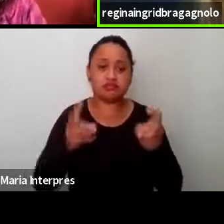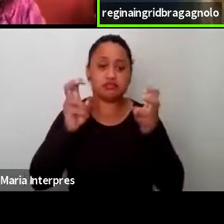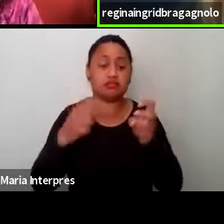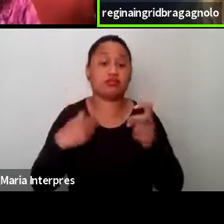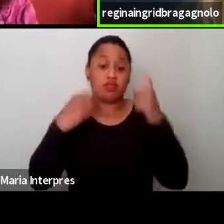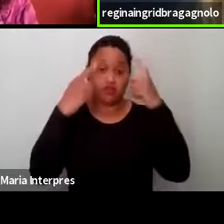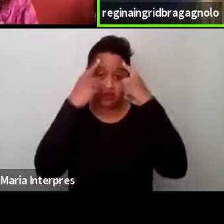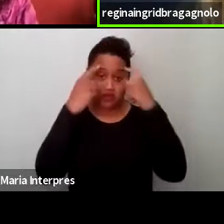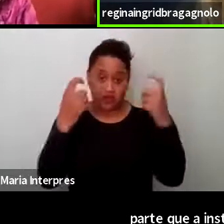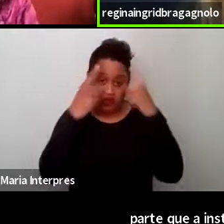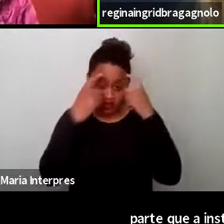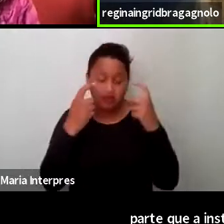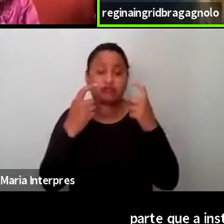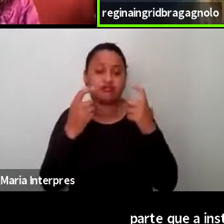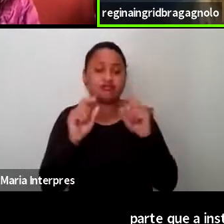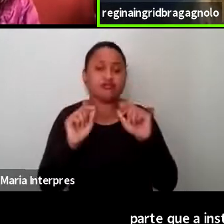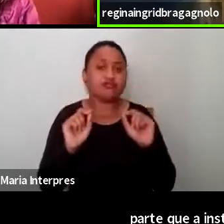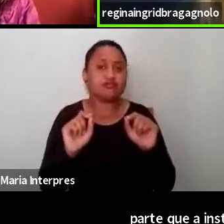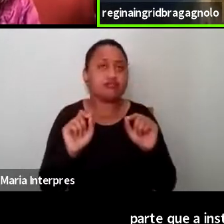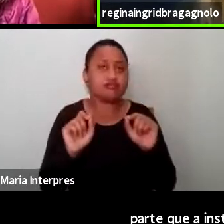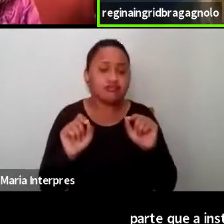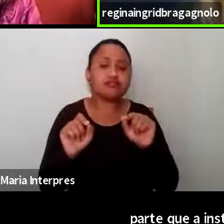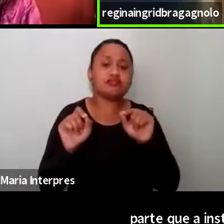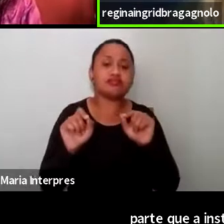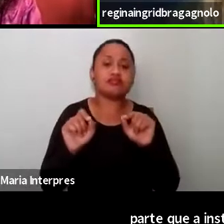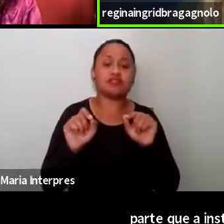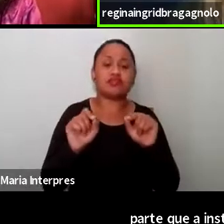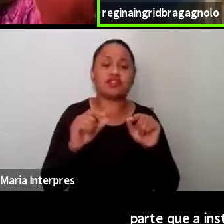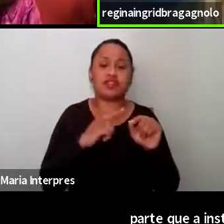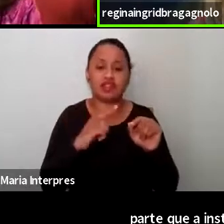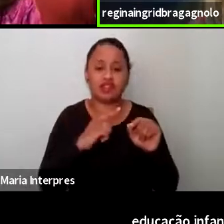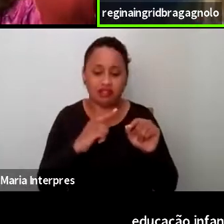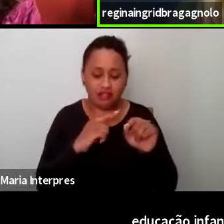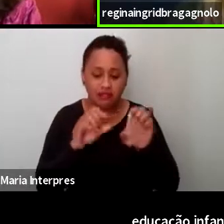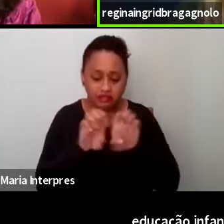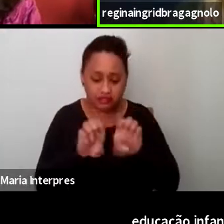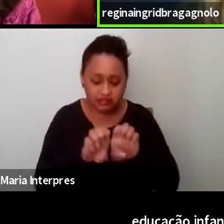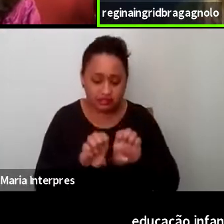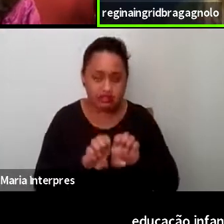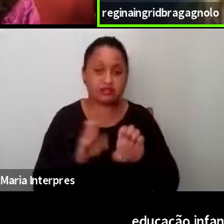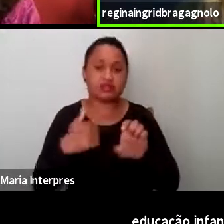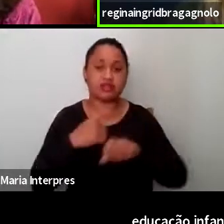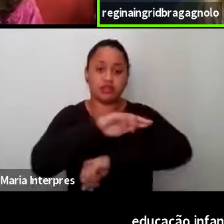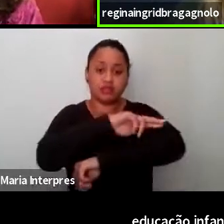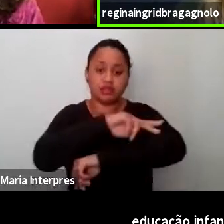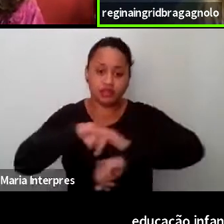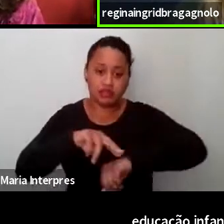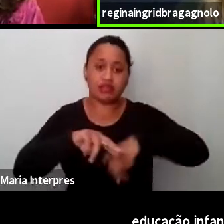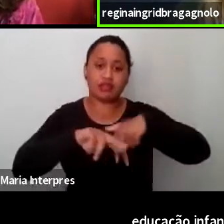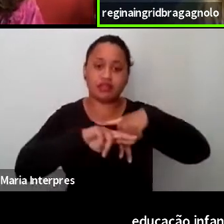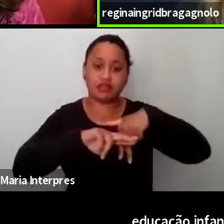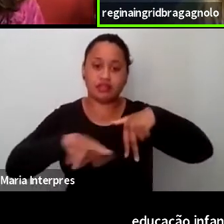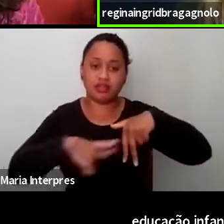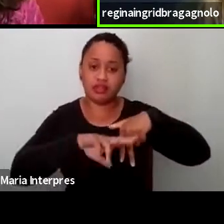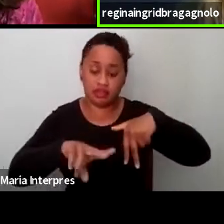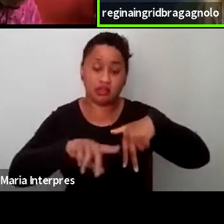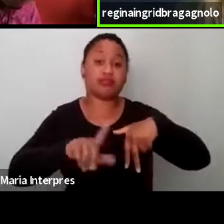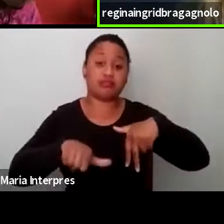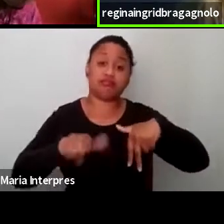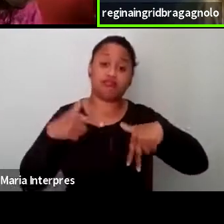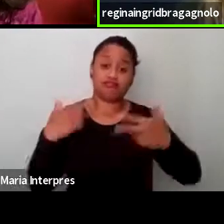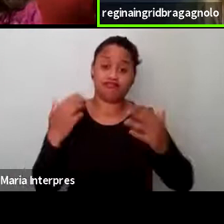estruturais de raça, de gênero, muitas vezes marcam